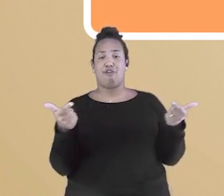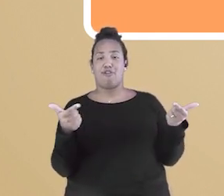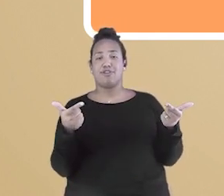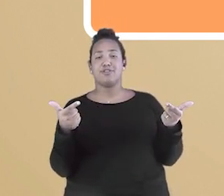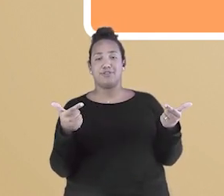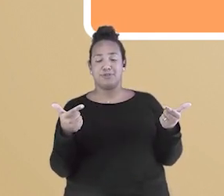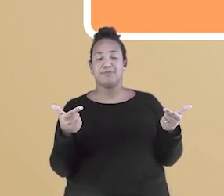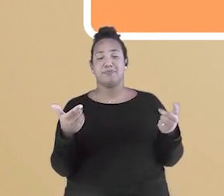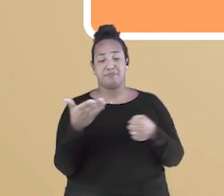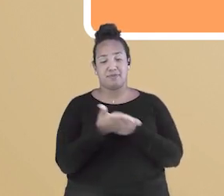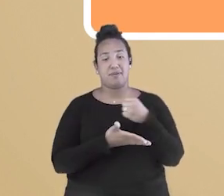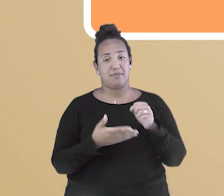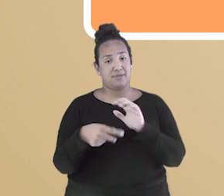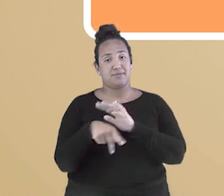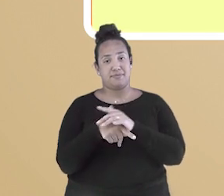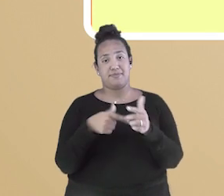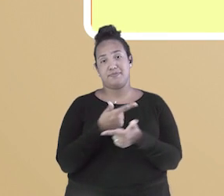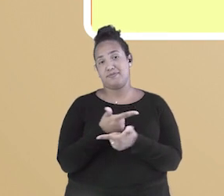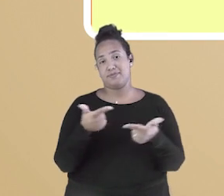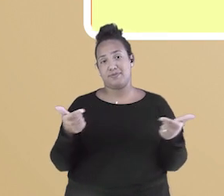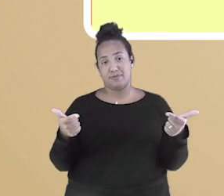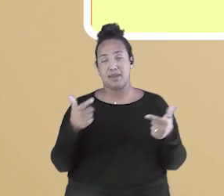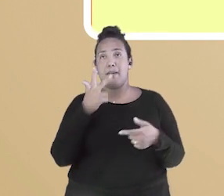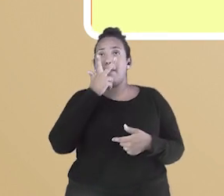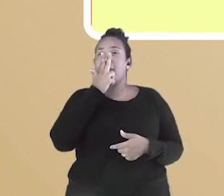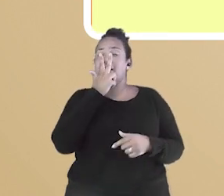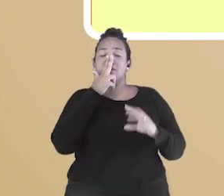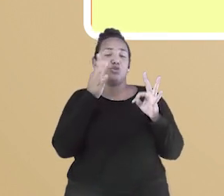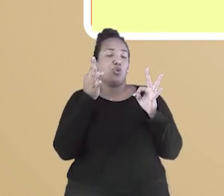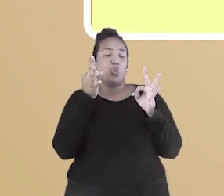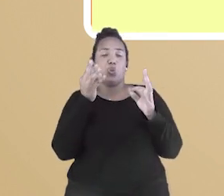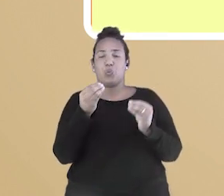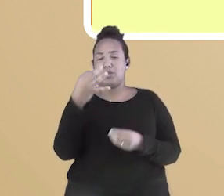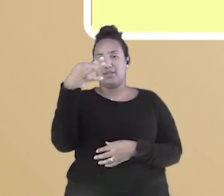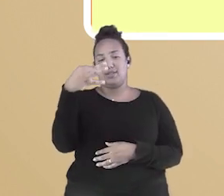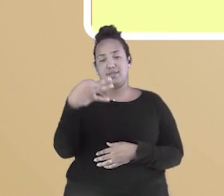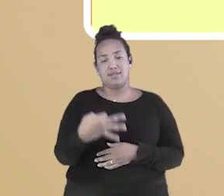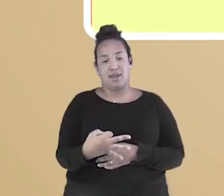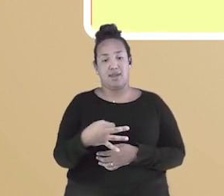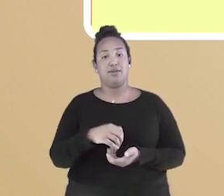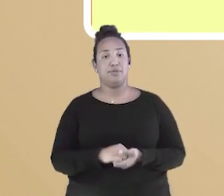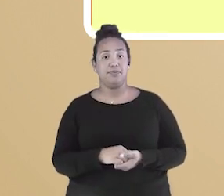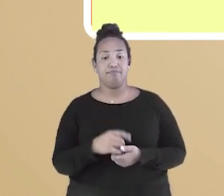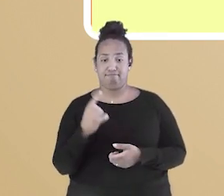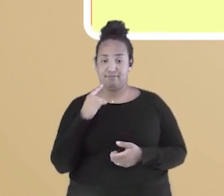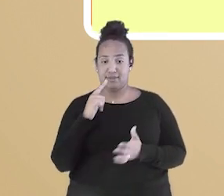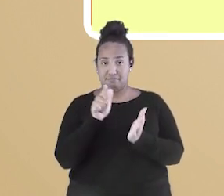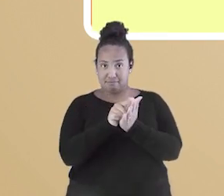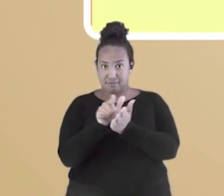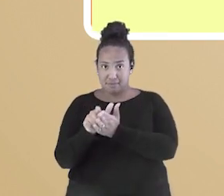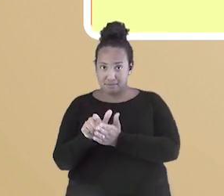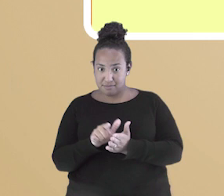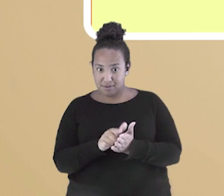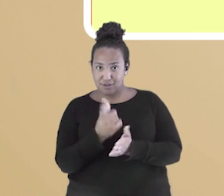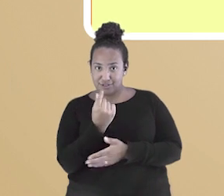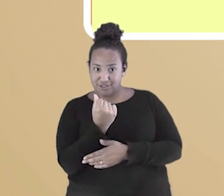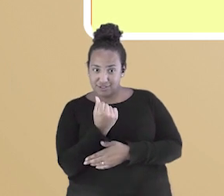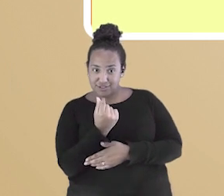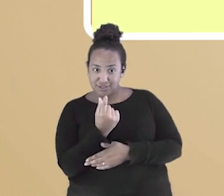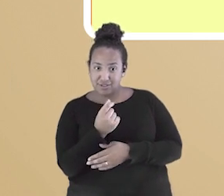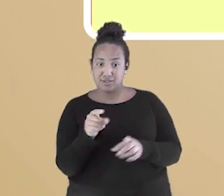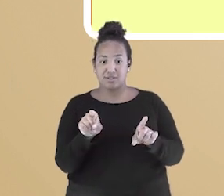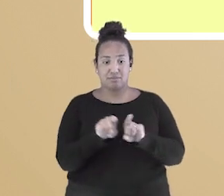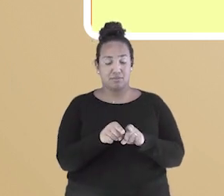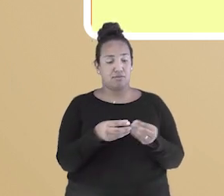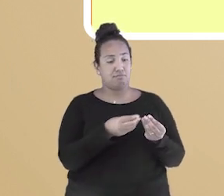política tinha tudo para dar certo. Seria emitido papel moeda e distribuído aos pequenos e médios comerciantes, para